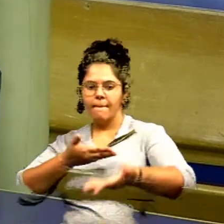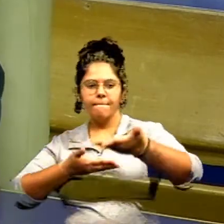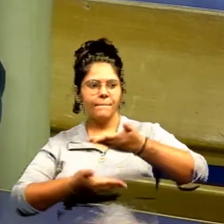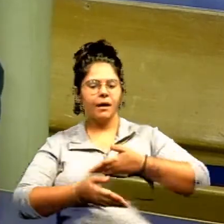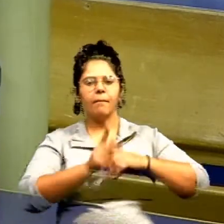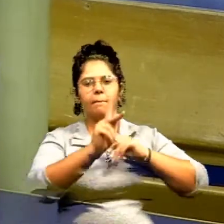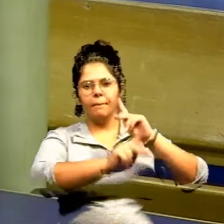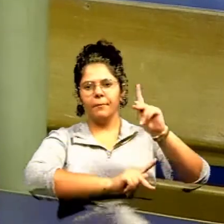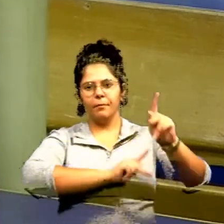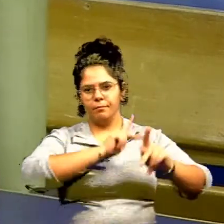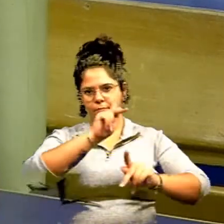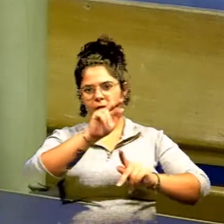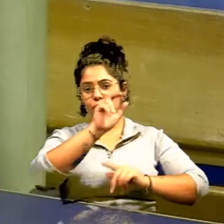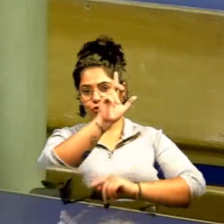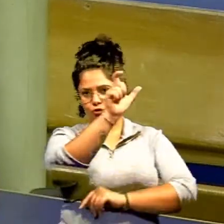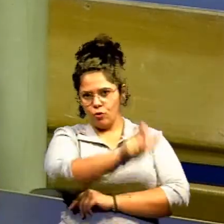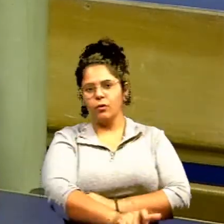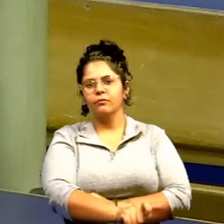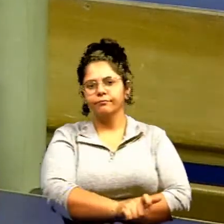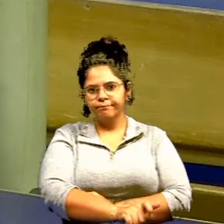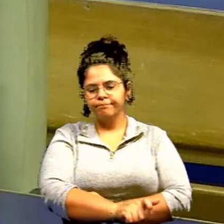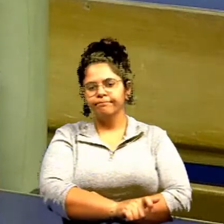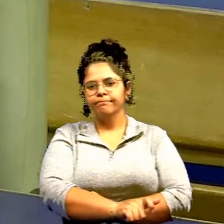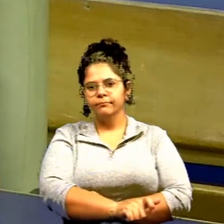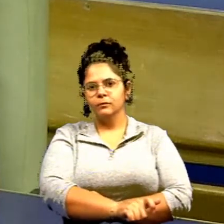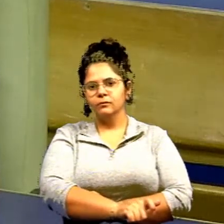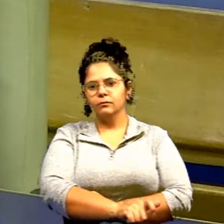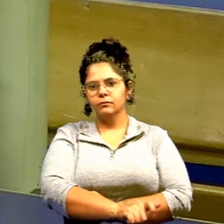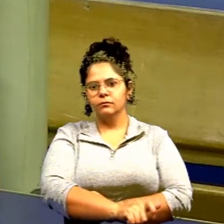suplentes de vereador pessoas que não tem mandato